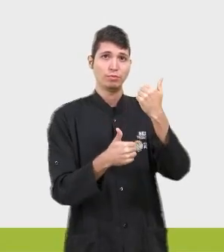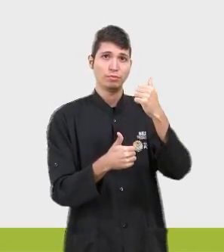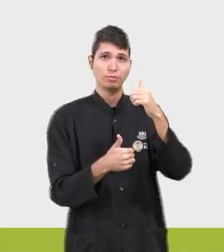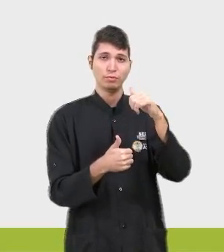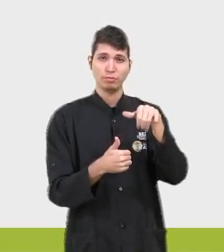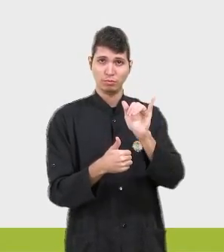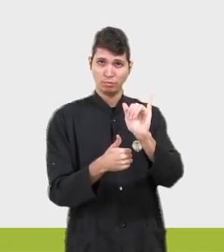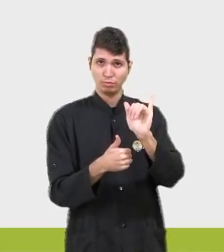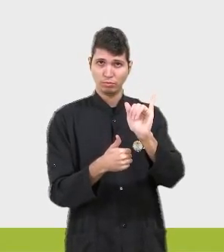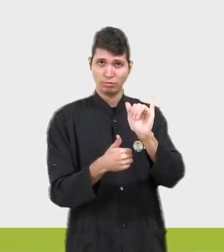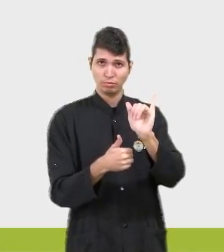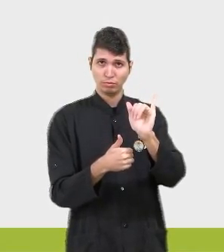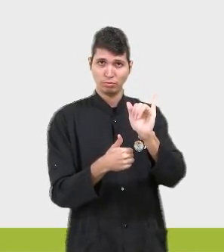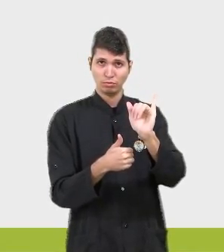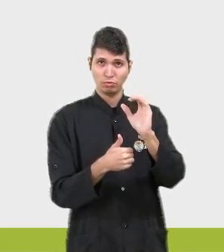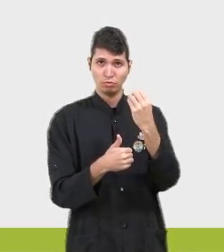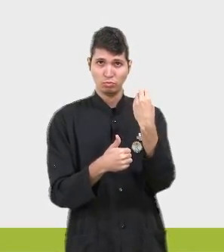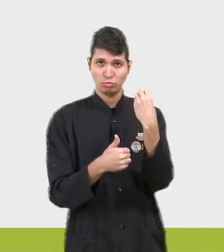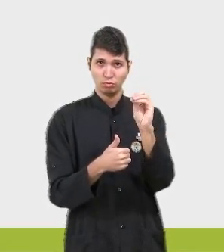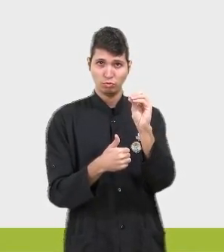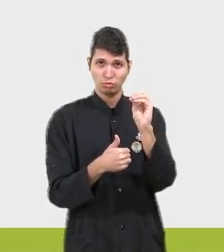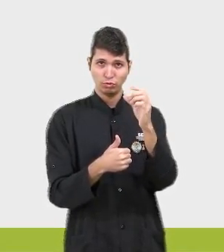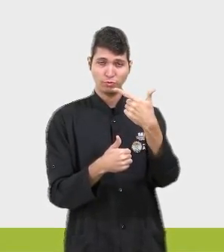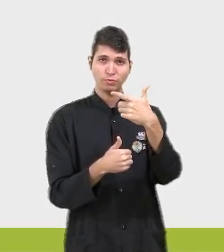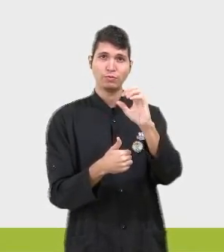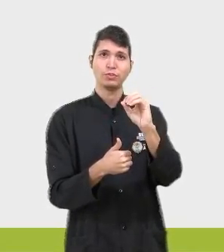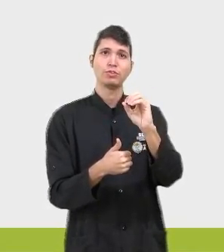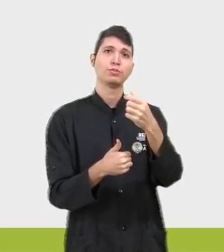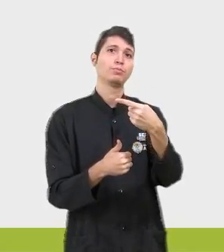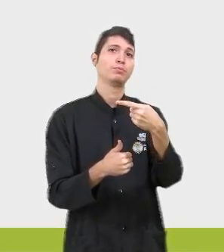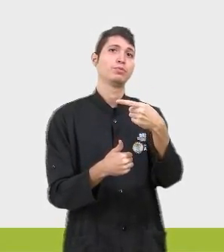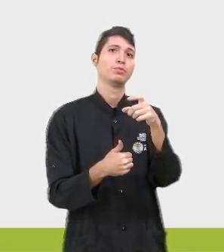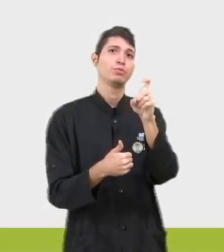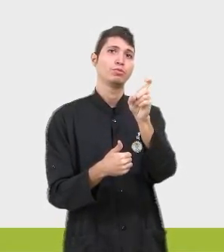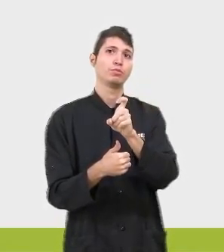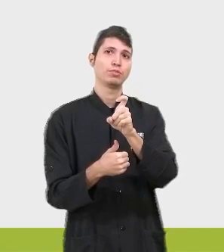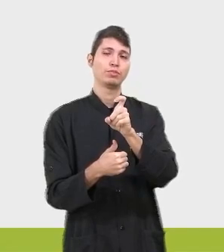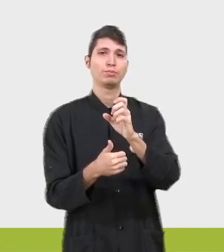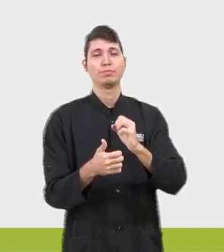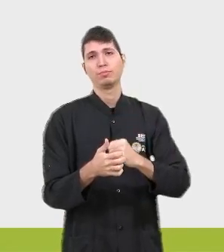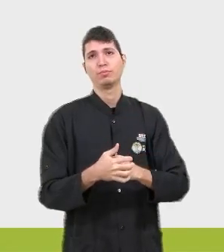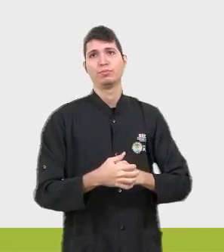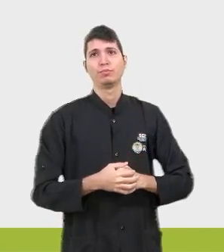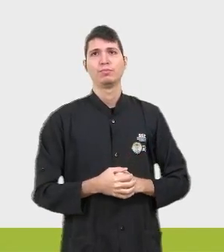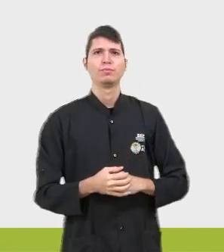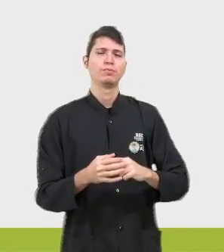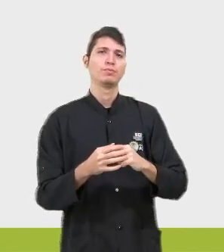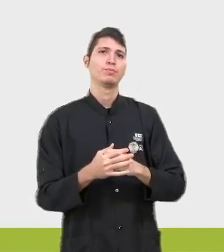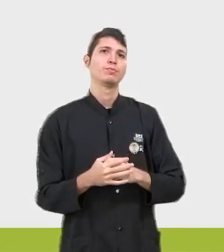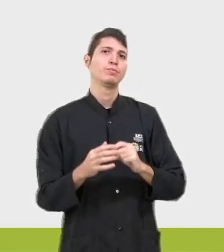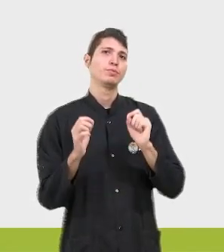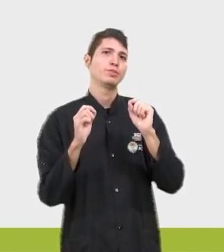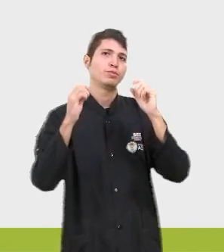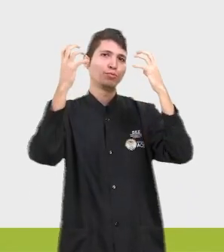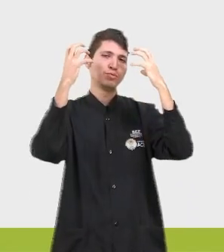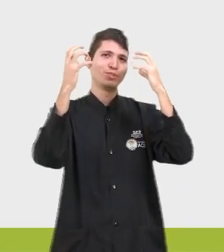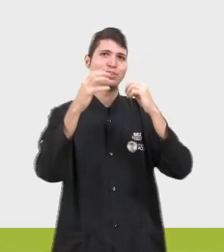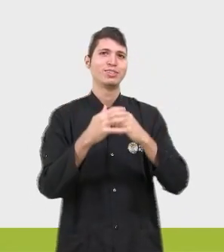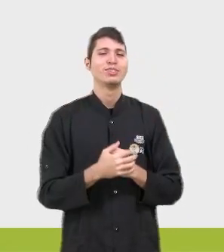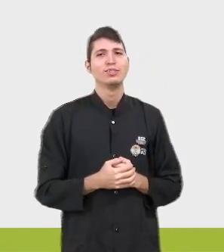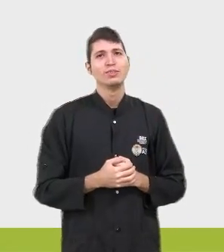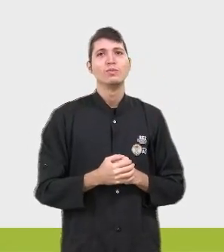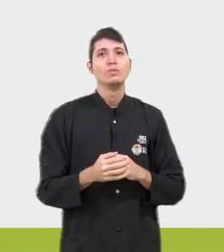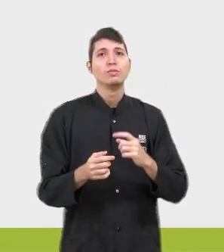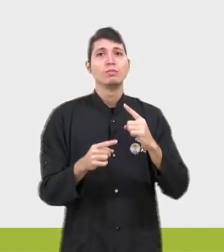Substituindo no lugar de Y, eu estou colocando 20 menos X. Bora fazer o chuveirinho? O que é o chuveirinho, professor? O chuveirinho é você fazer uma